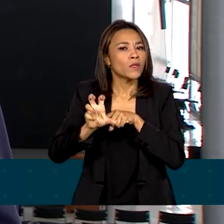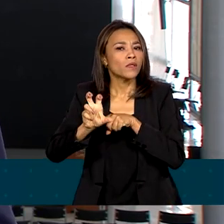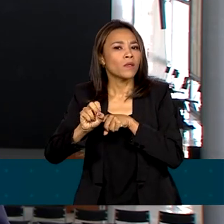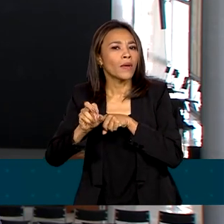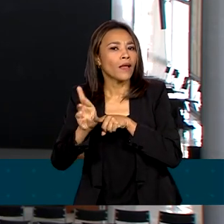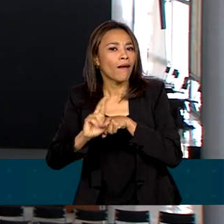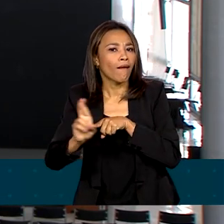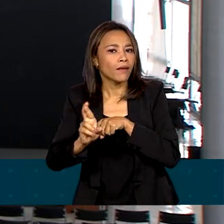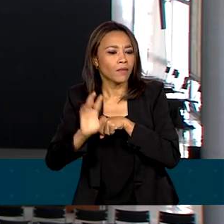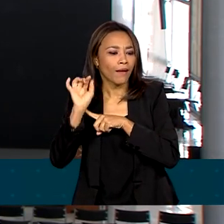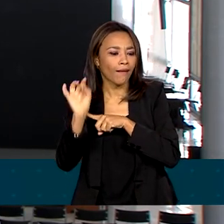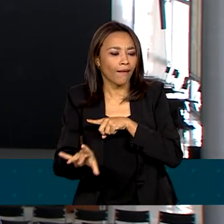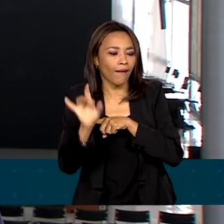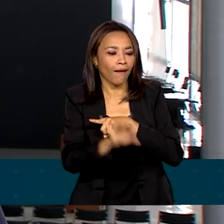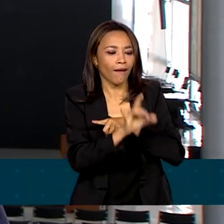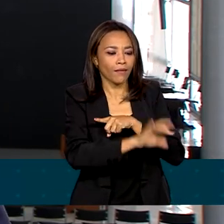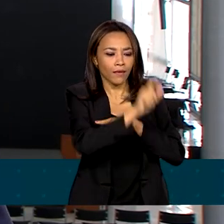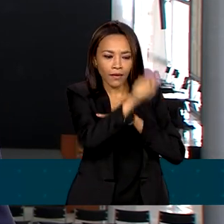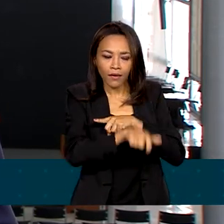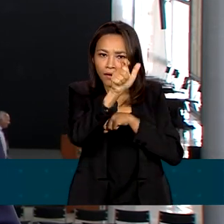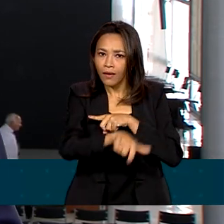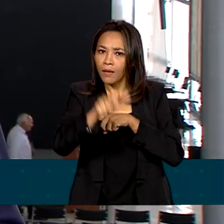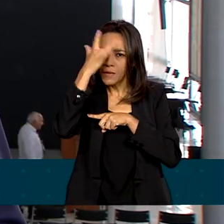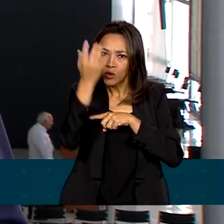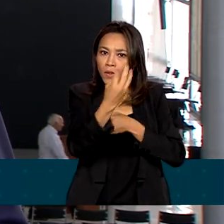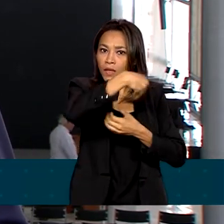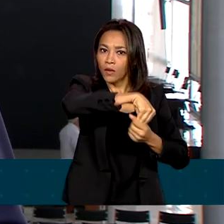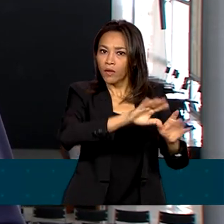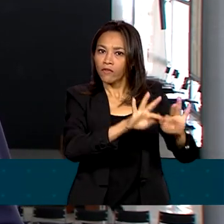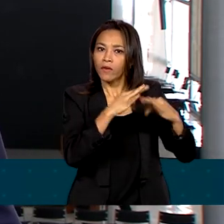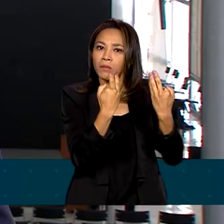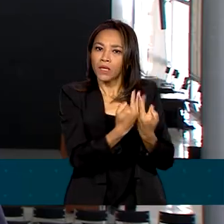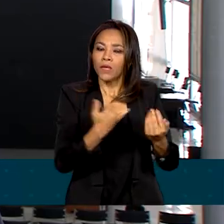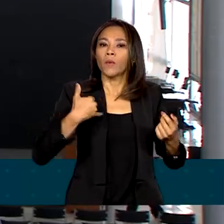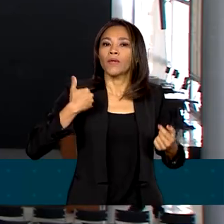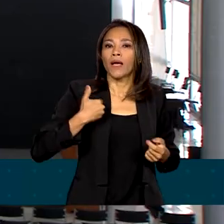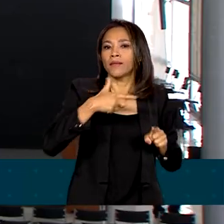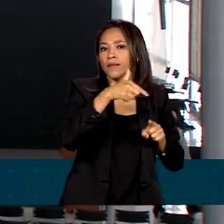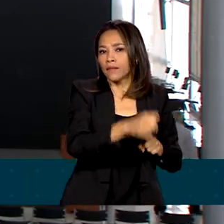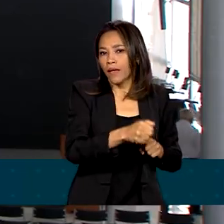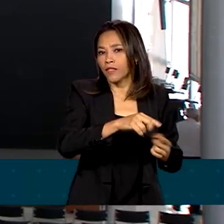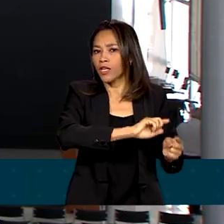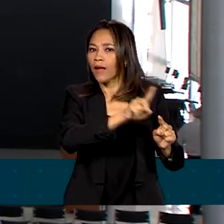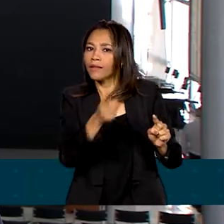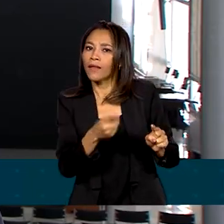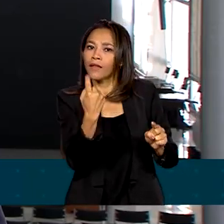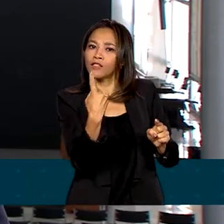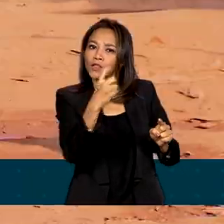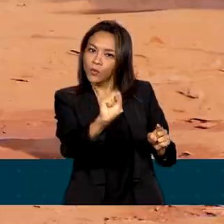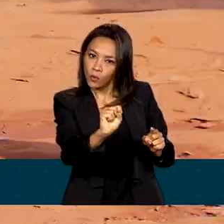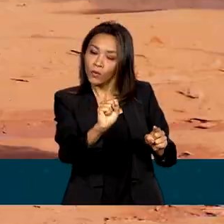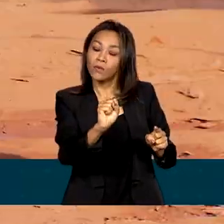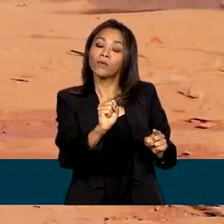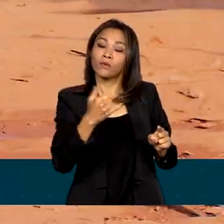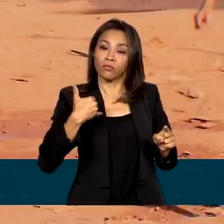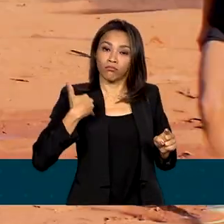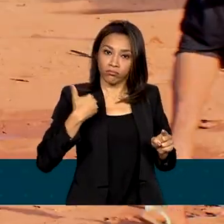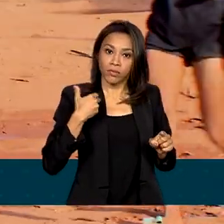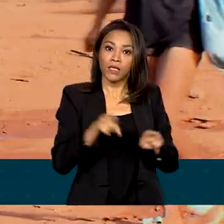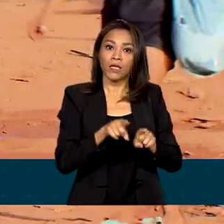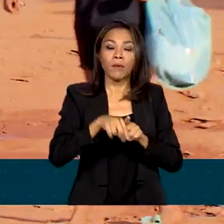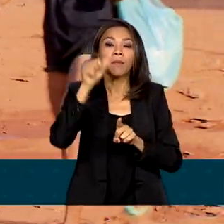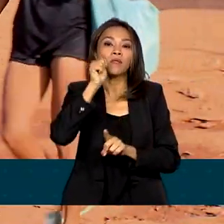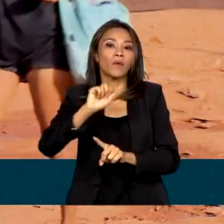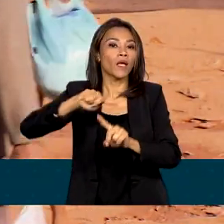reais para cada integrante da família, né, que tem idade entre 7 e 18 anos incompletos e também para as